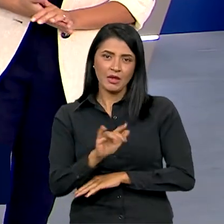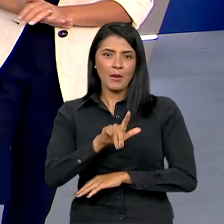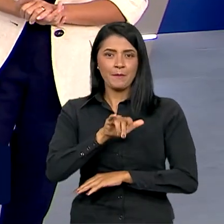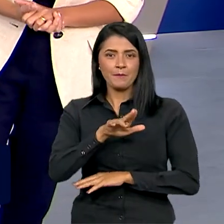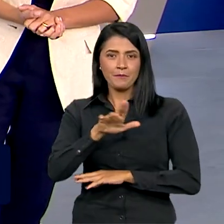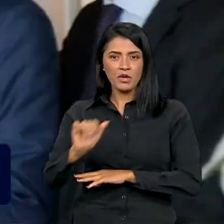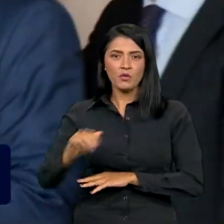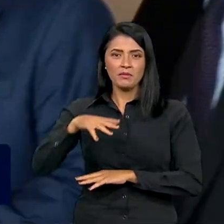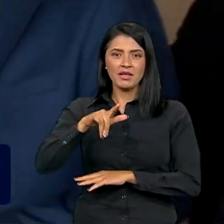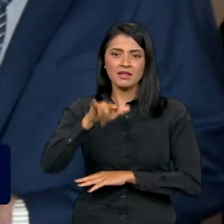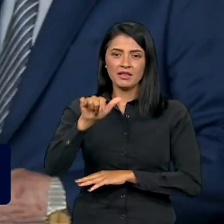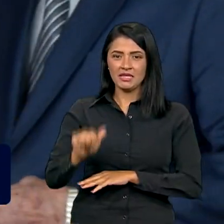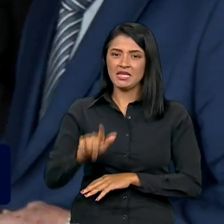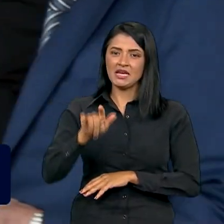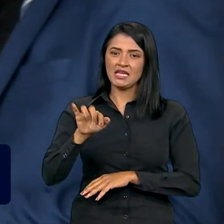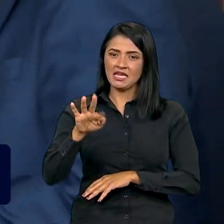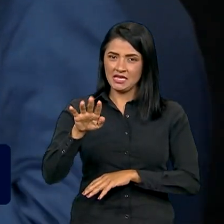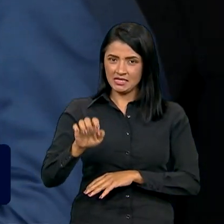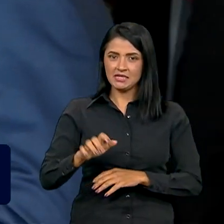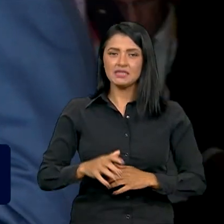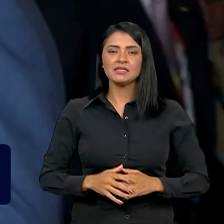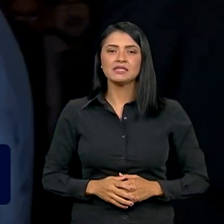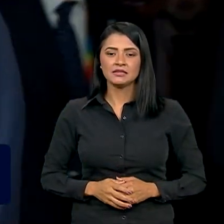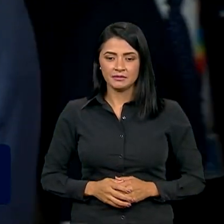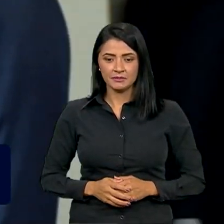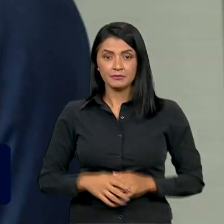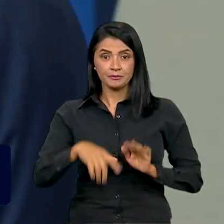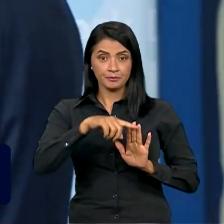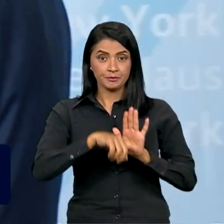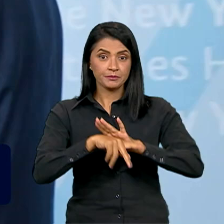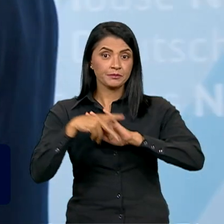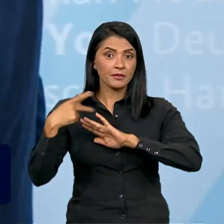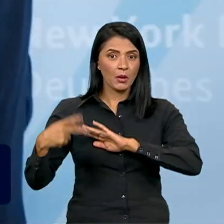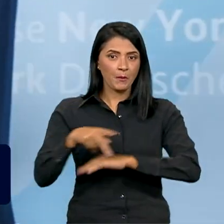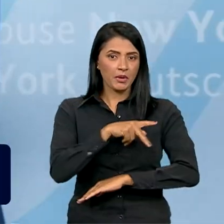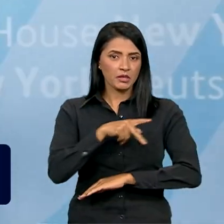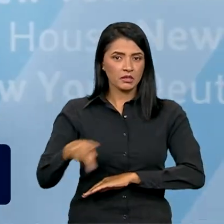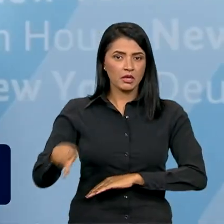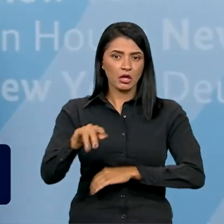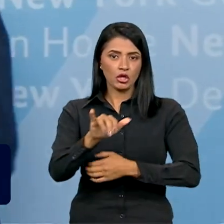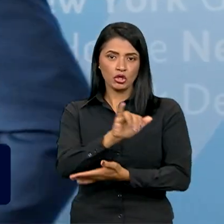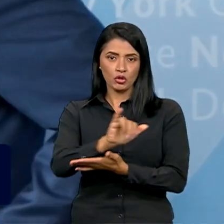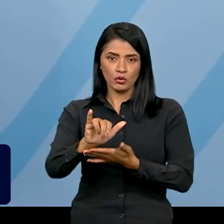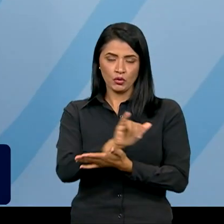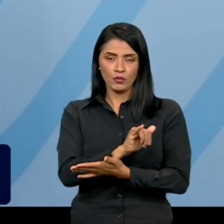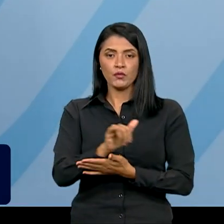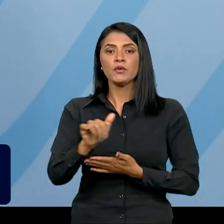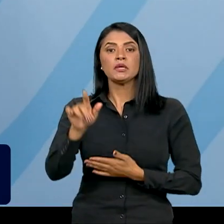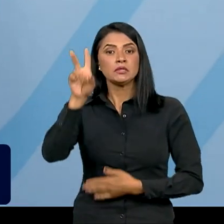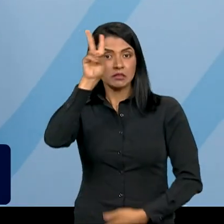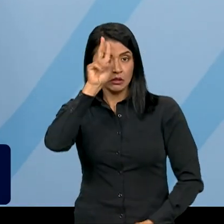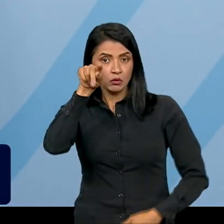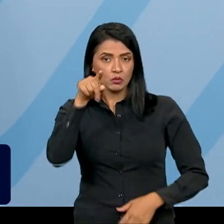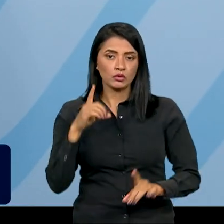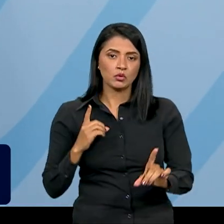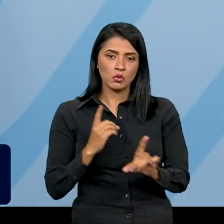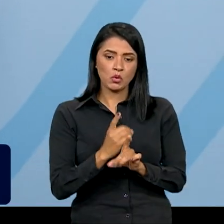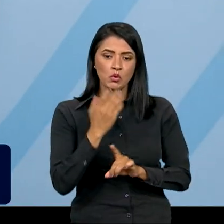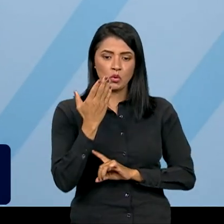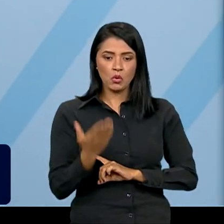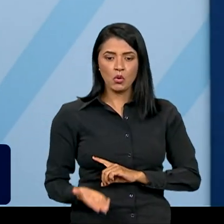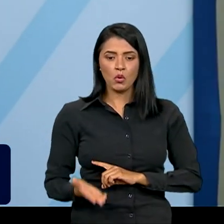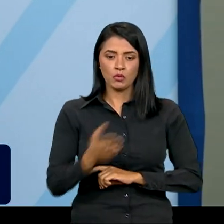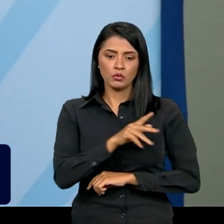Gates. A agenda do presidente Lula em Nova Iorque nesta segunda-feira incluiu o encontro com o